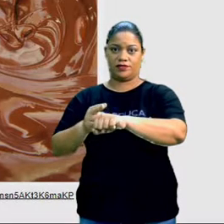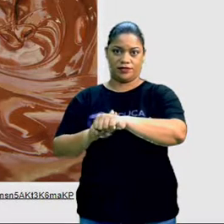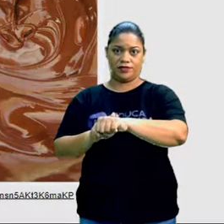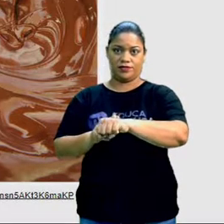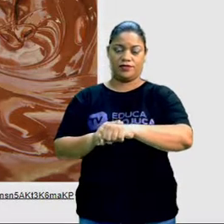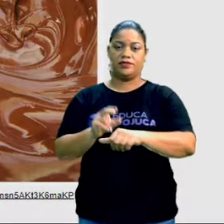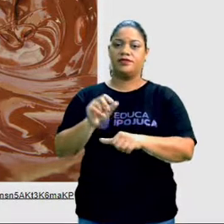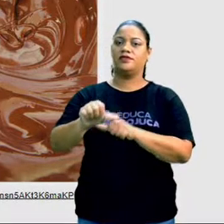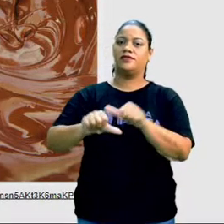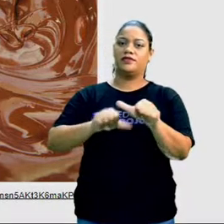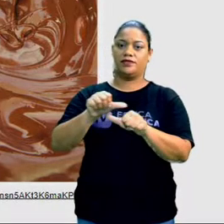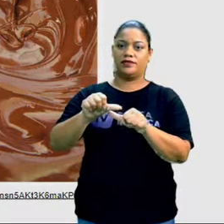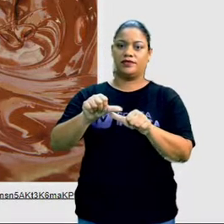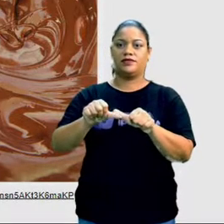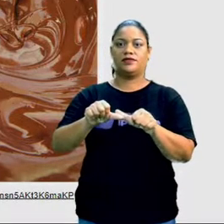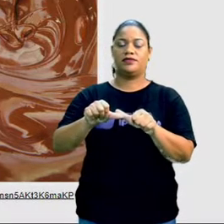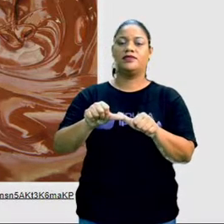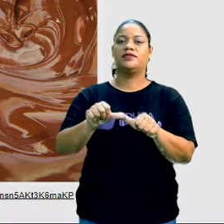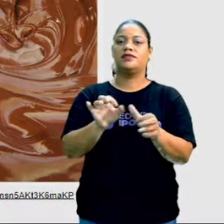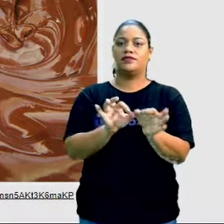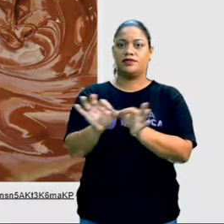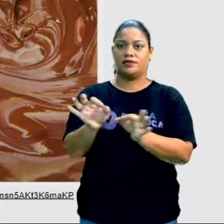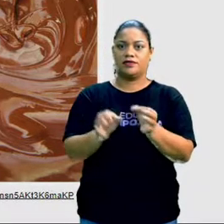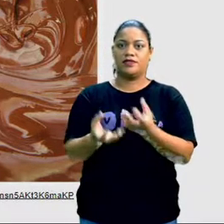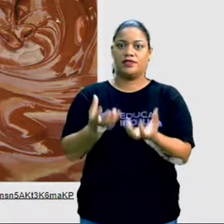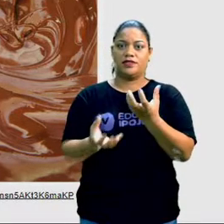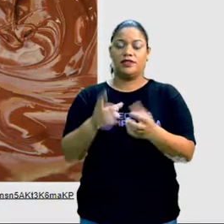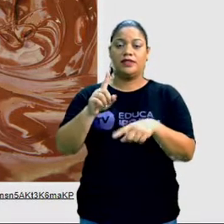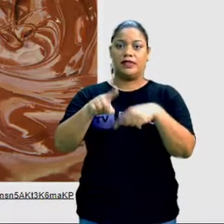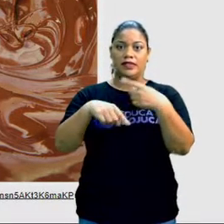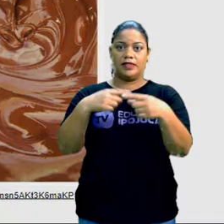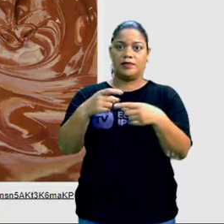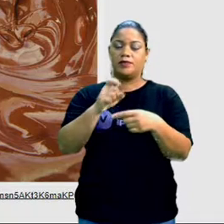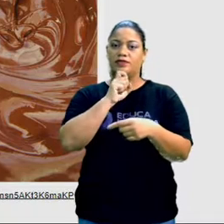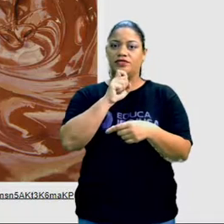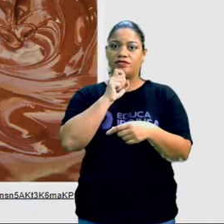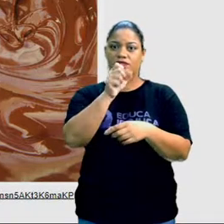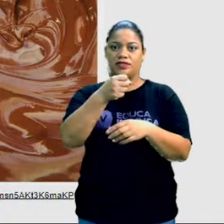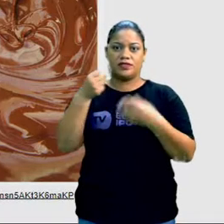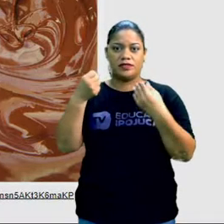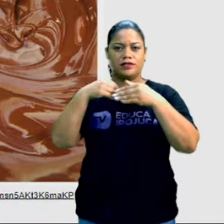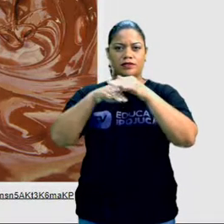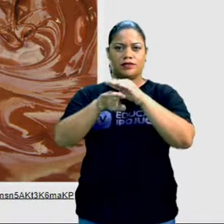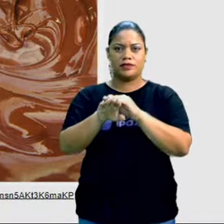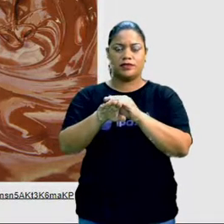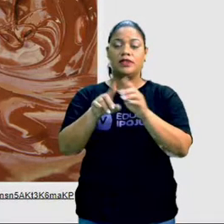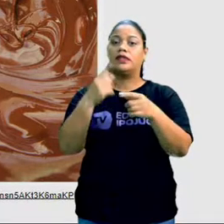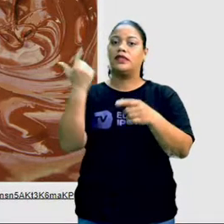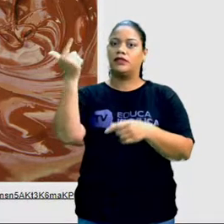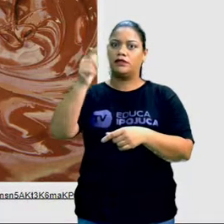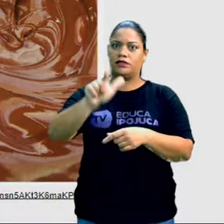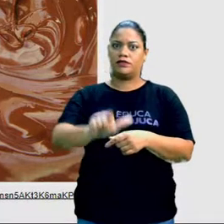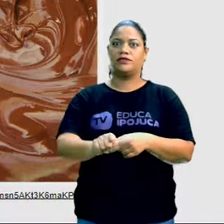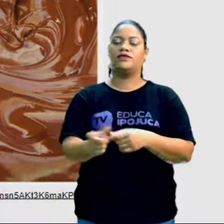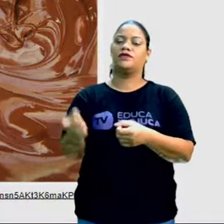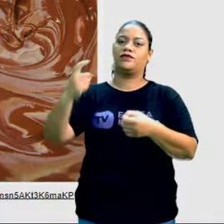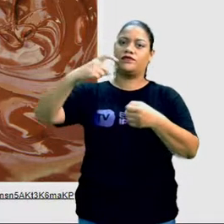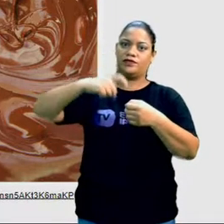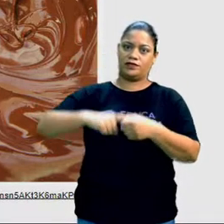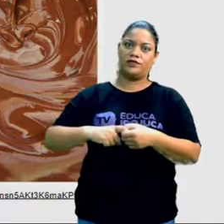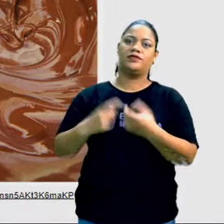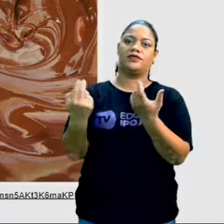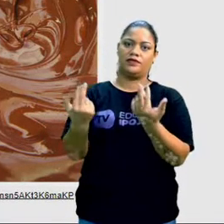chocolate, derrete ele, mas se você colocar ele na geladeira, ele endurece de novo e começa e volta a ser